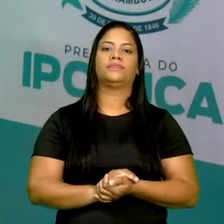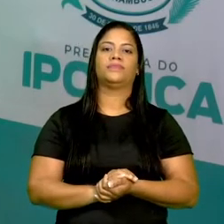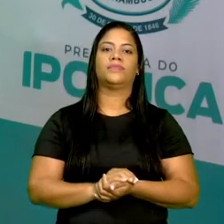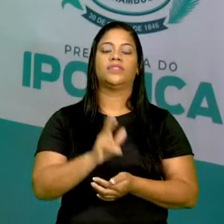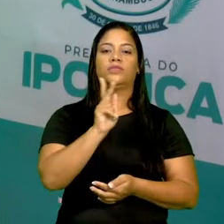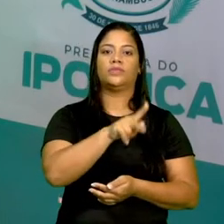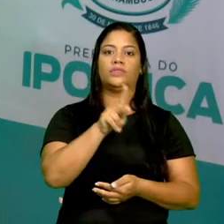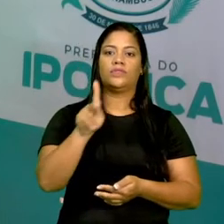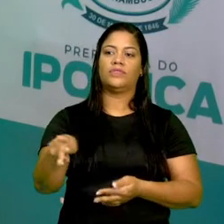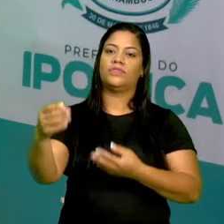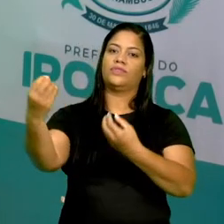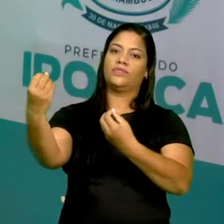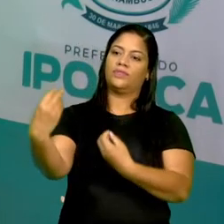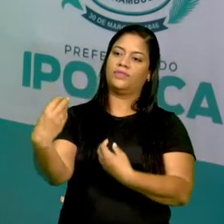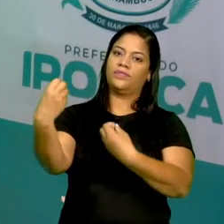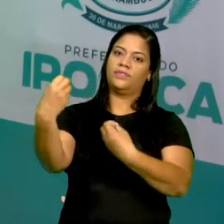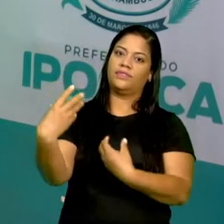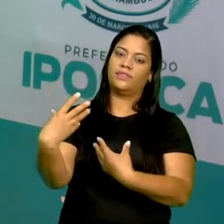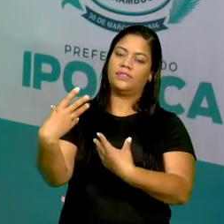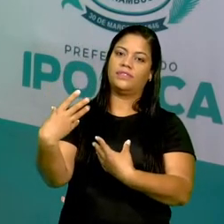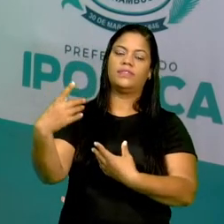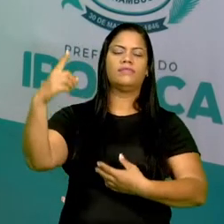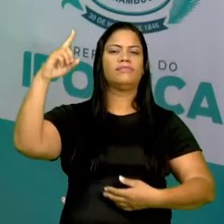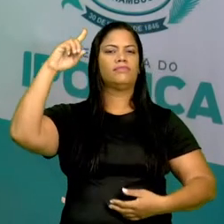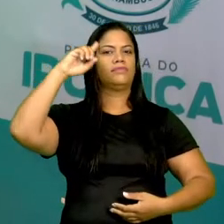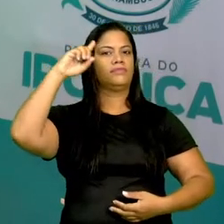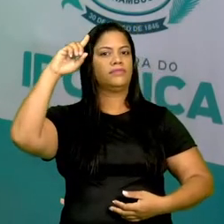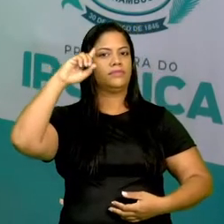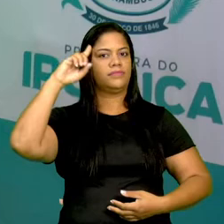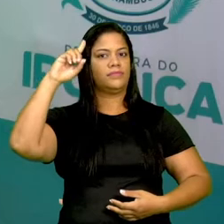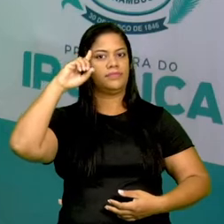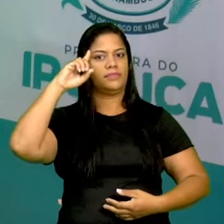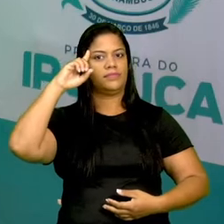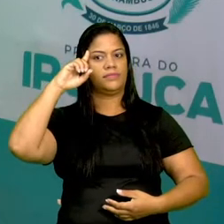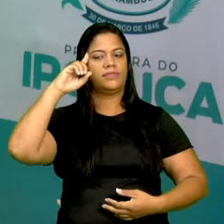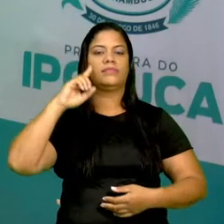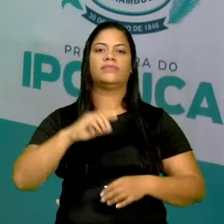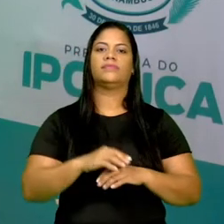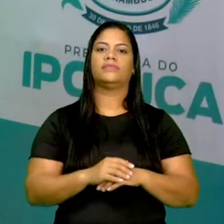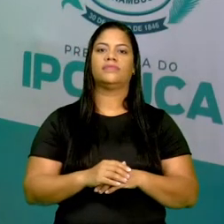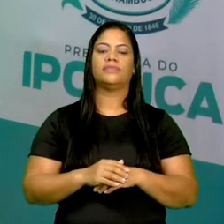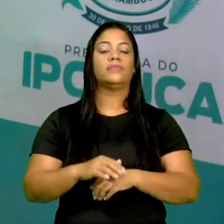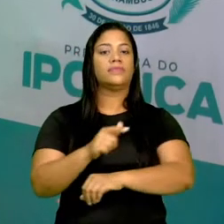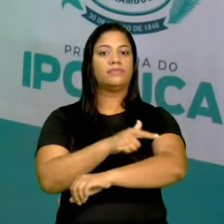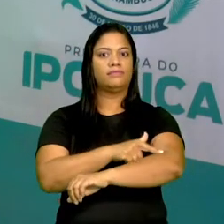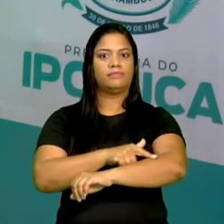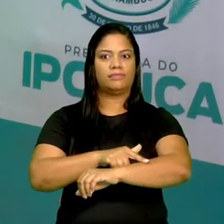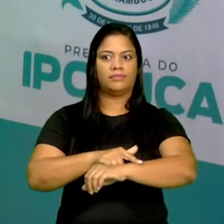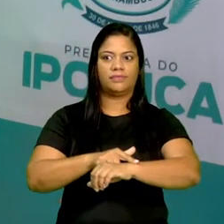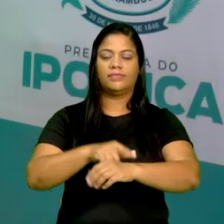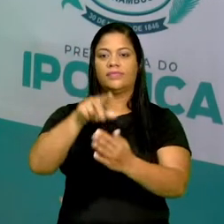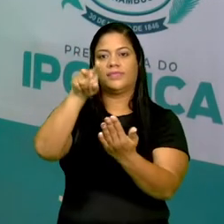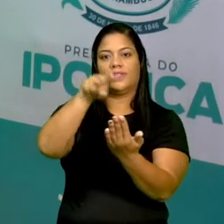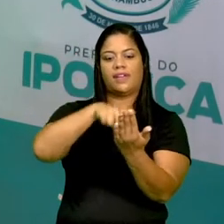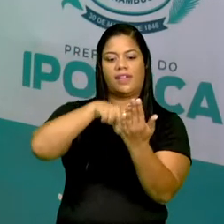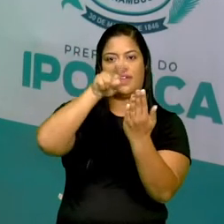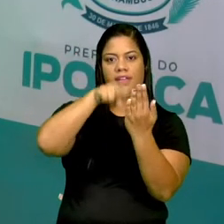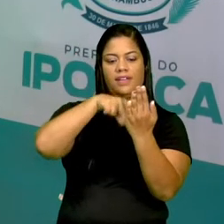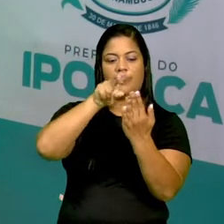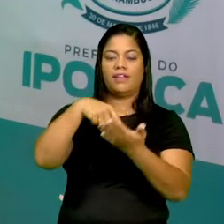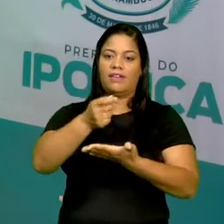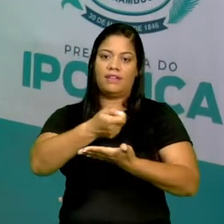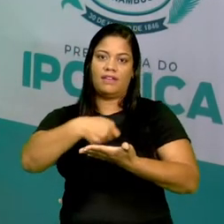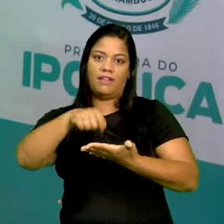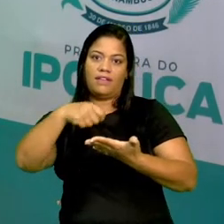que nos ensinam diariamente a nos comportarmos, a ler, a